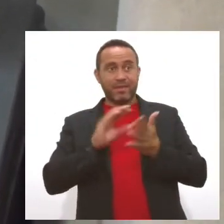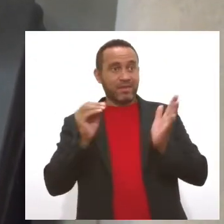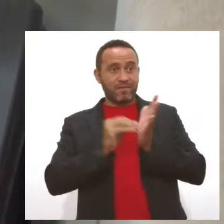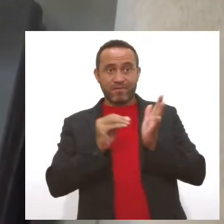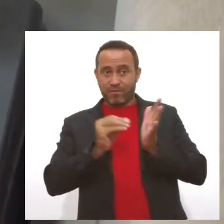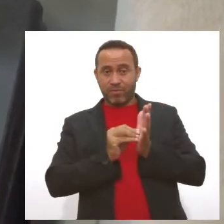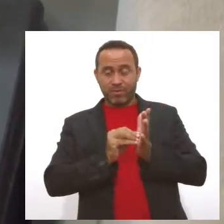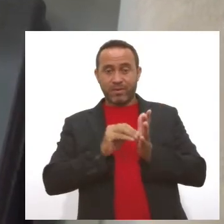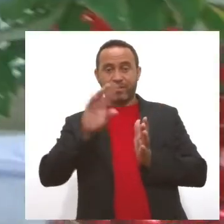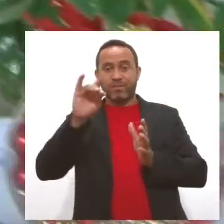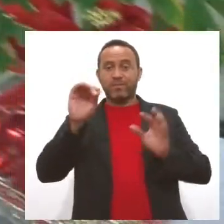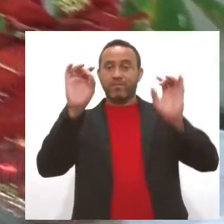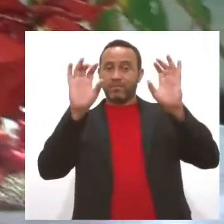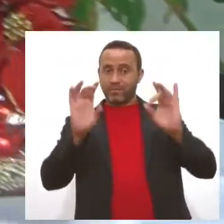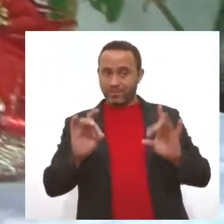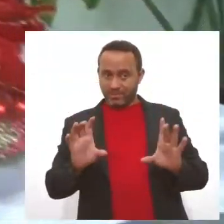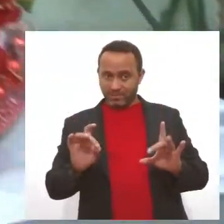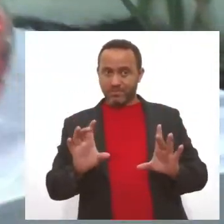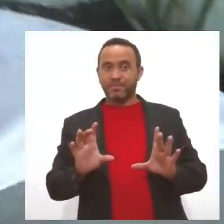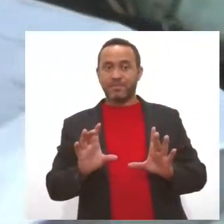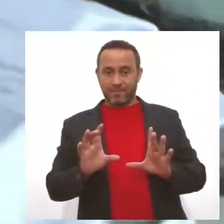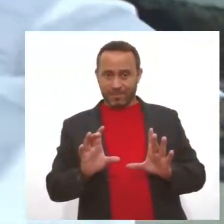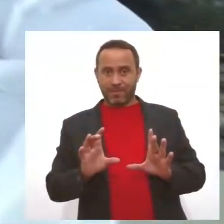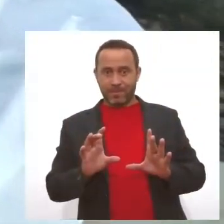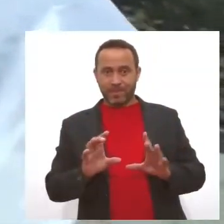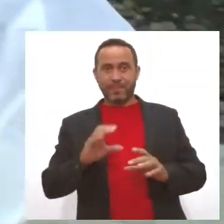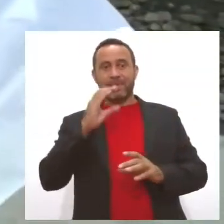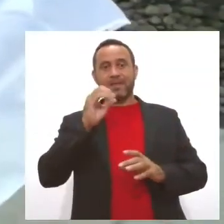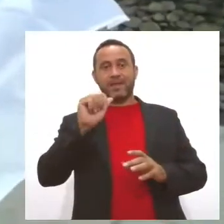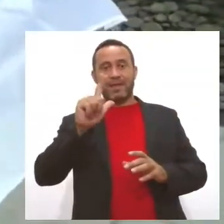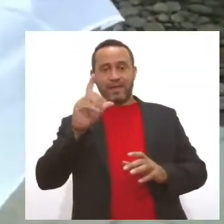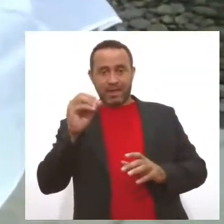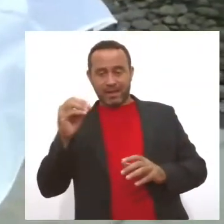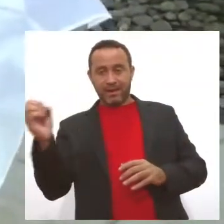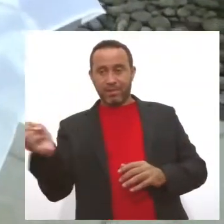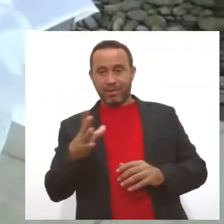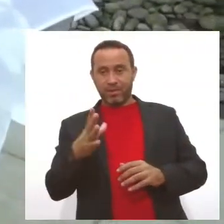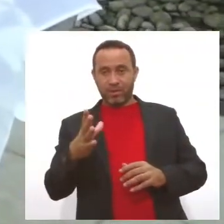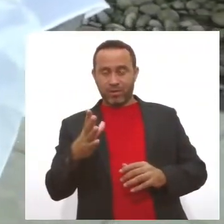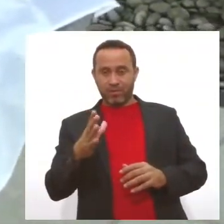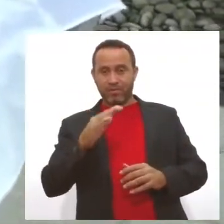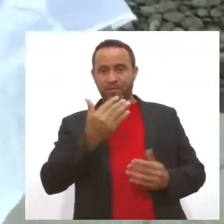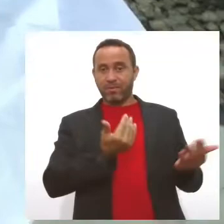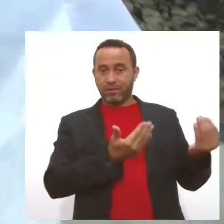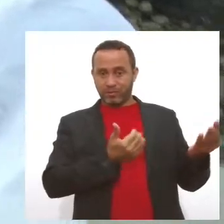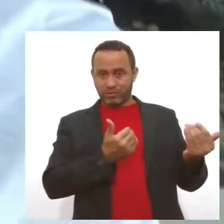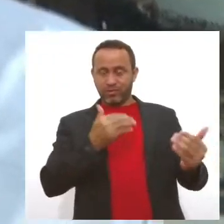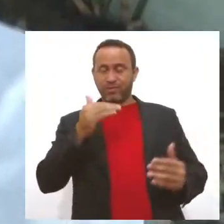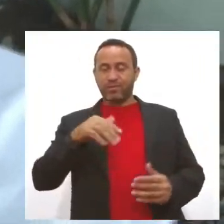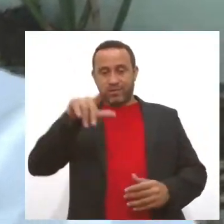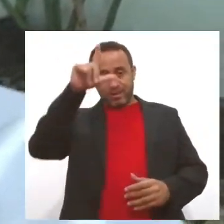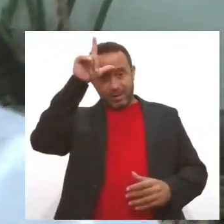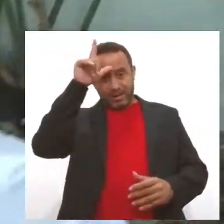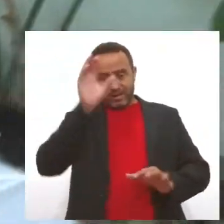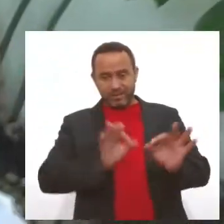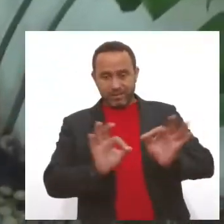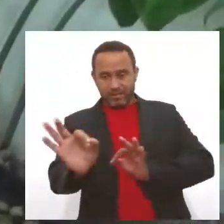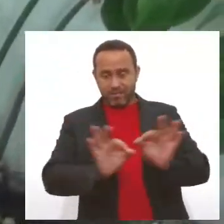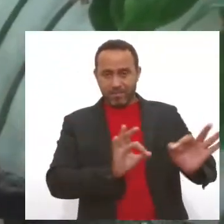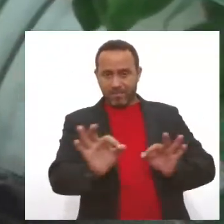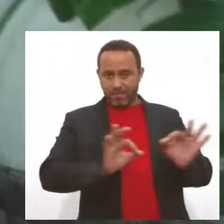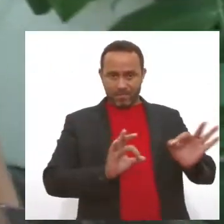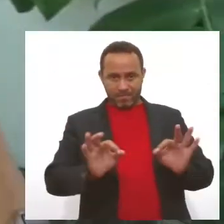dia. Por hora, Carla, a mais nova entre os irmãos, tem tomado a frente da arrumação. E